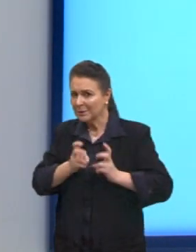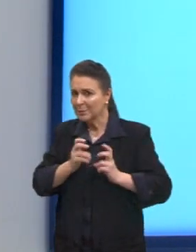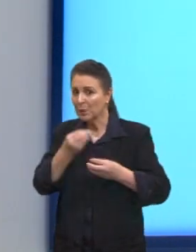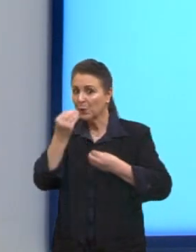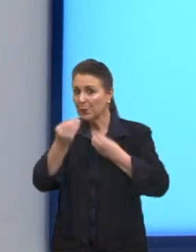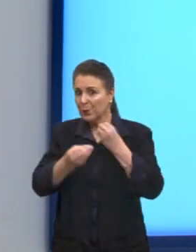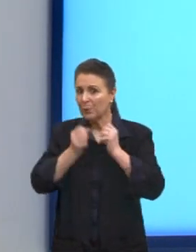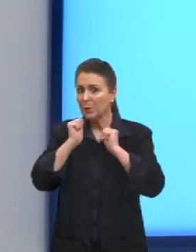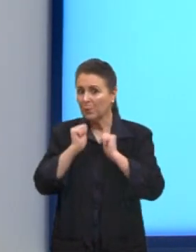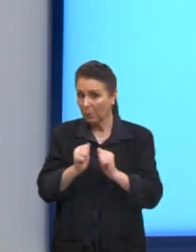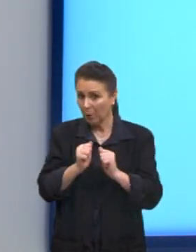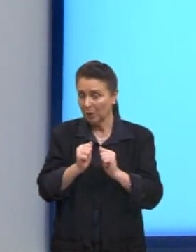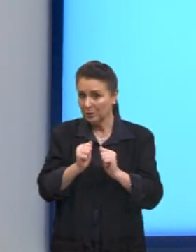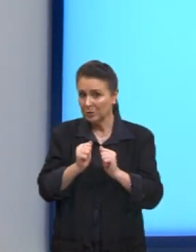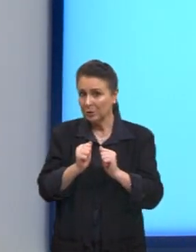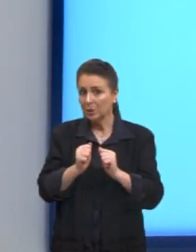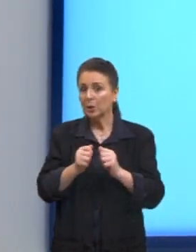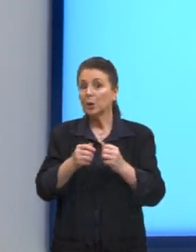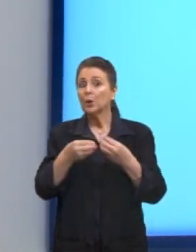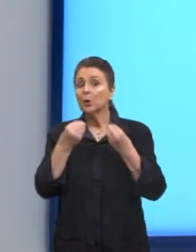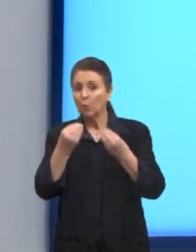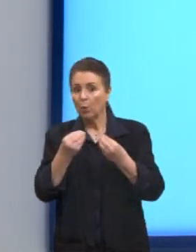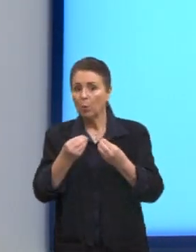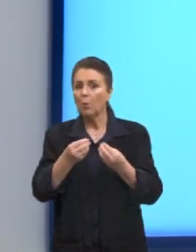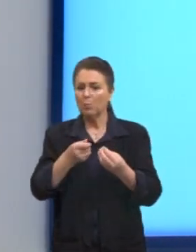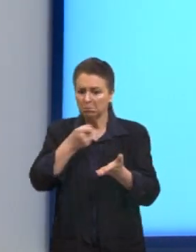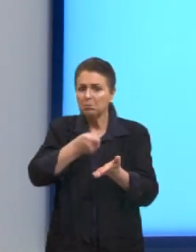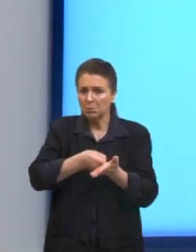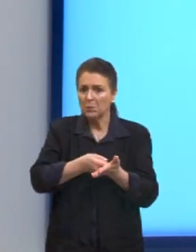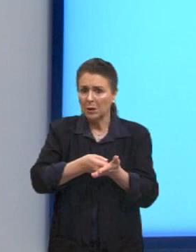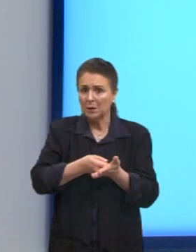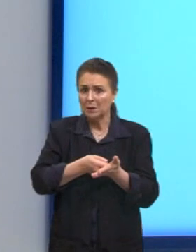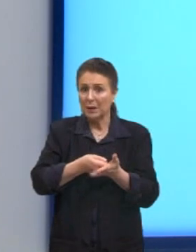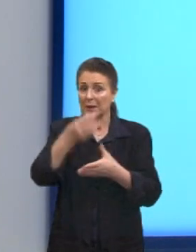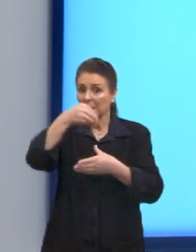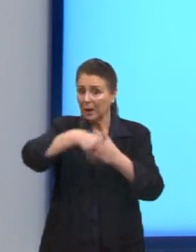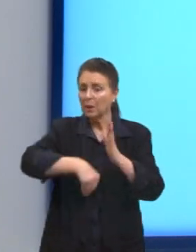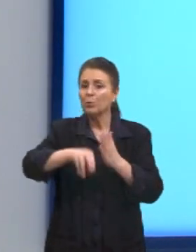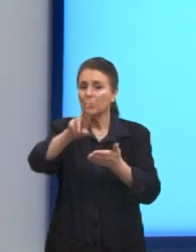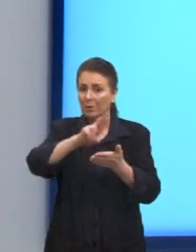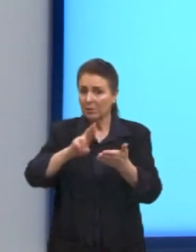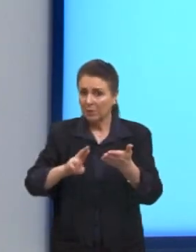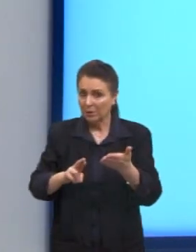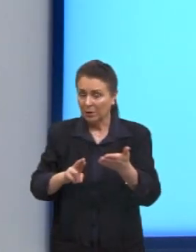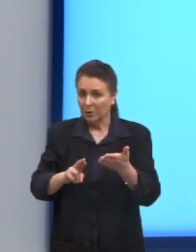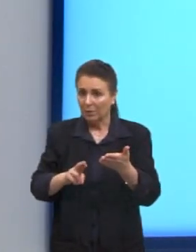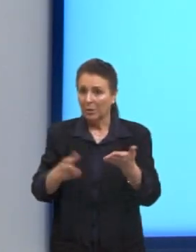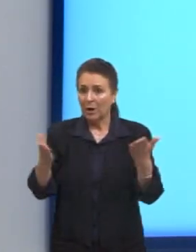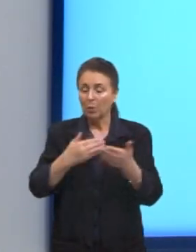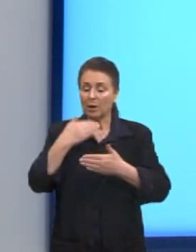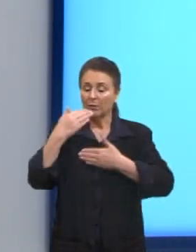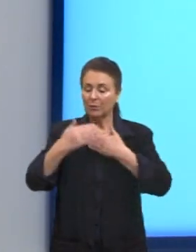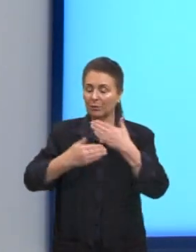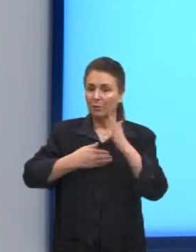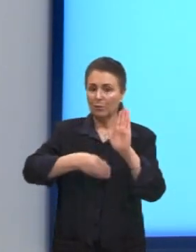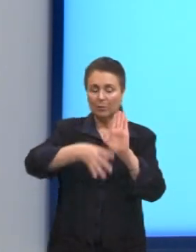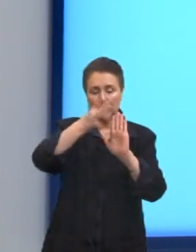poderia ser, como deveria ser, ou como não deveria ser dentro da redação, a gente vai agora para o desenvolvimento.